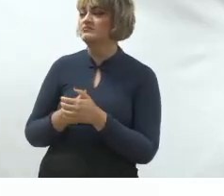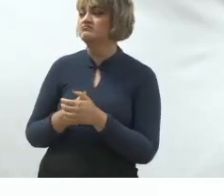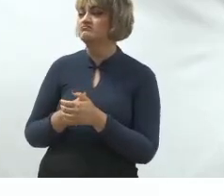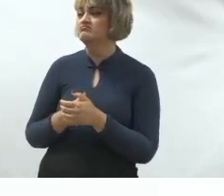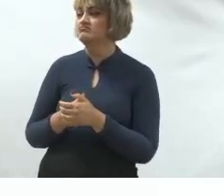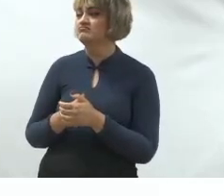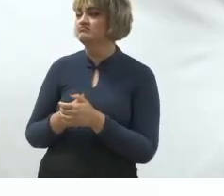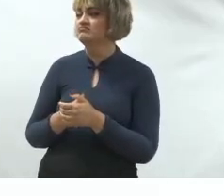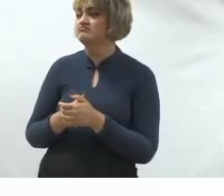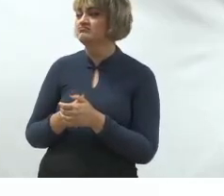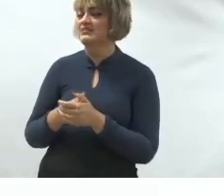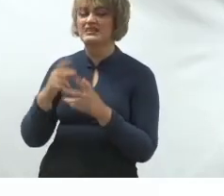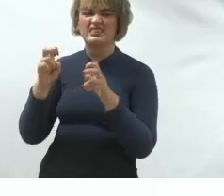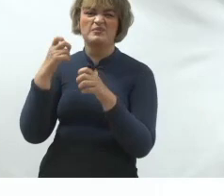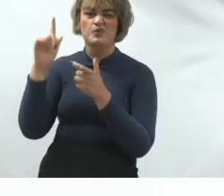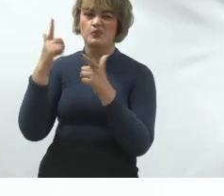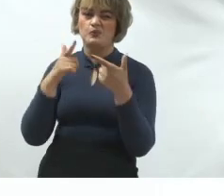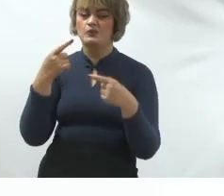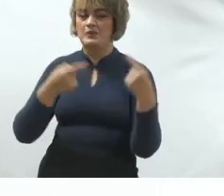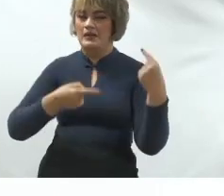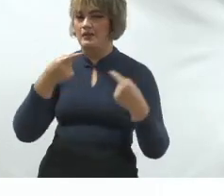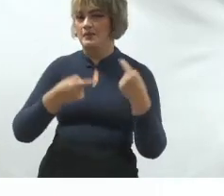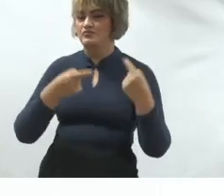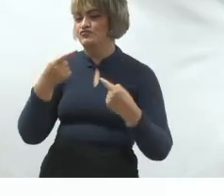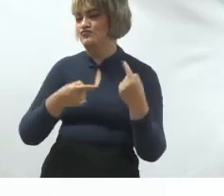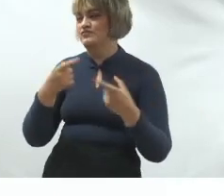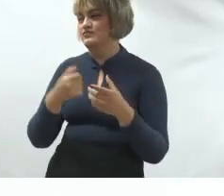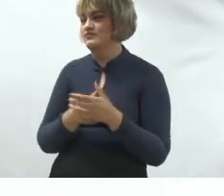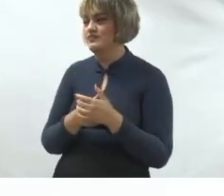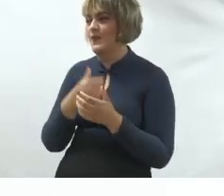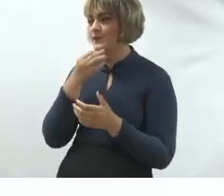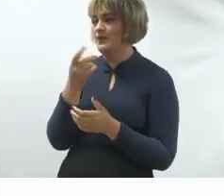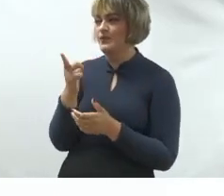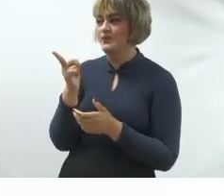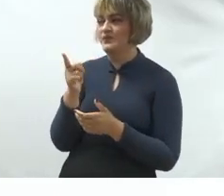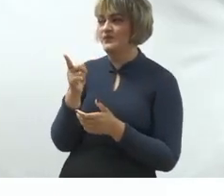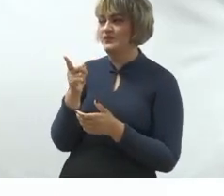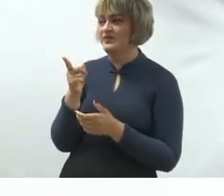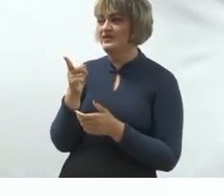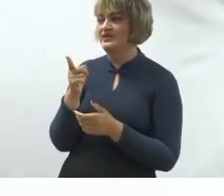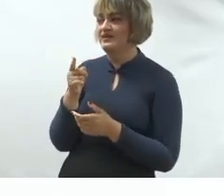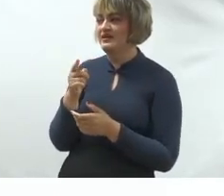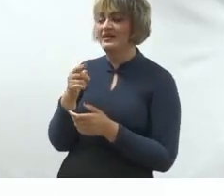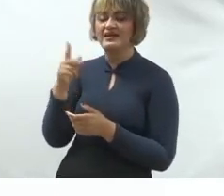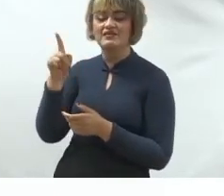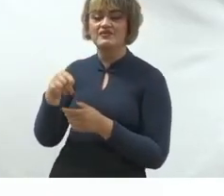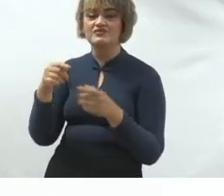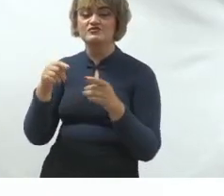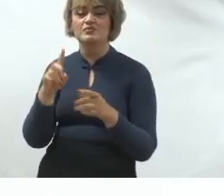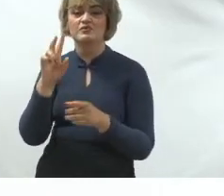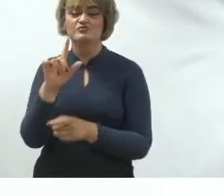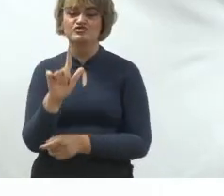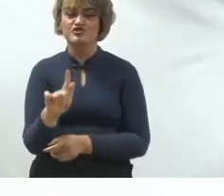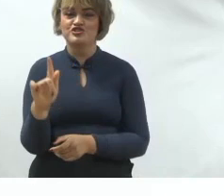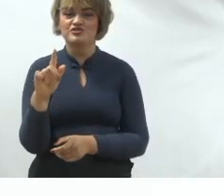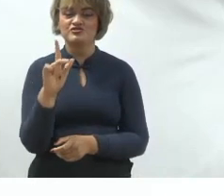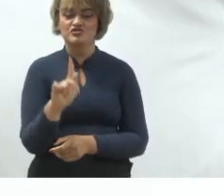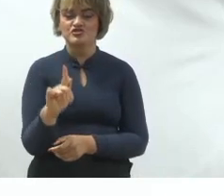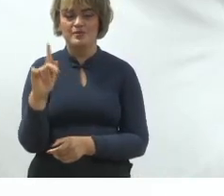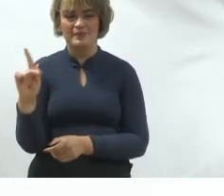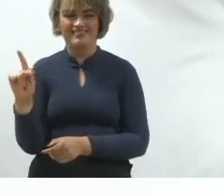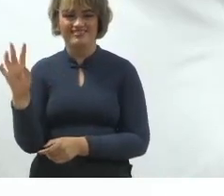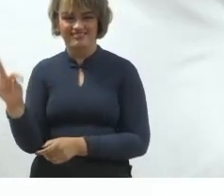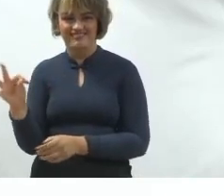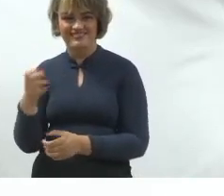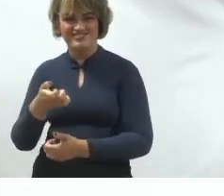às vezes é só pra assunto, debate o Eduardo Paes ele leu um discurso feito em chat GPT e avisou, olha, esse discurso foi feito em chat GPT